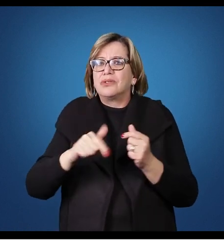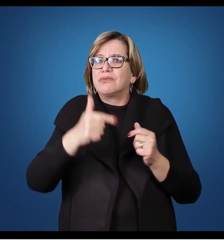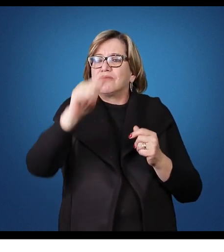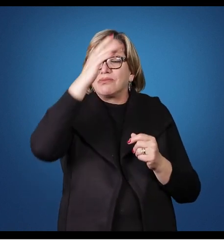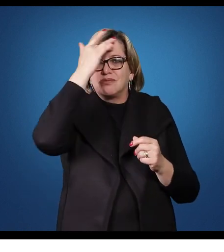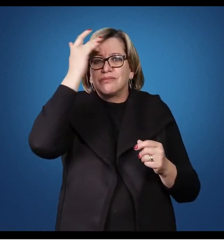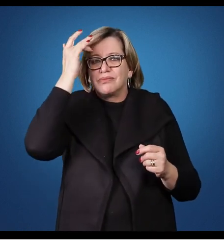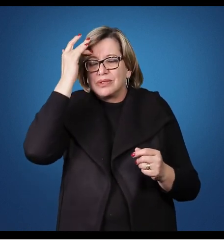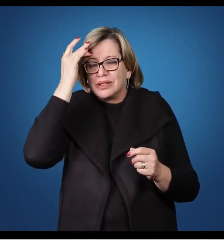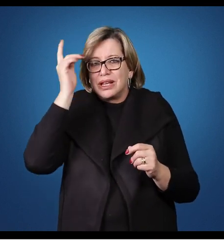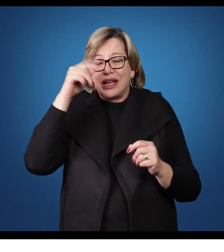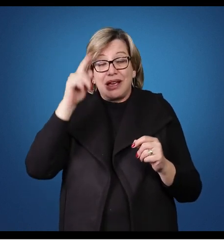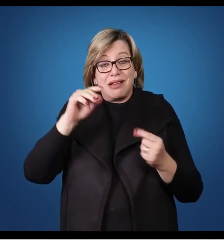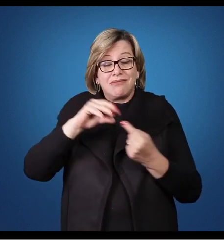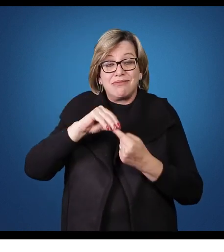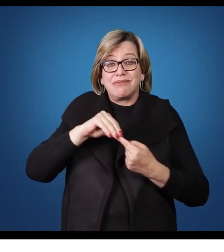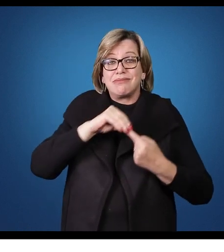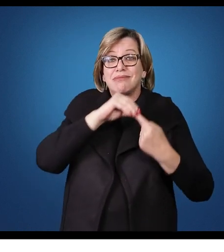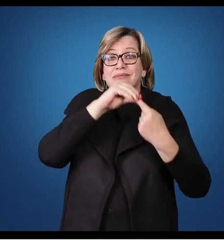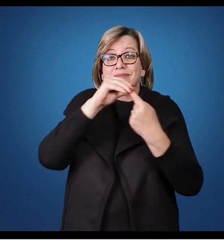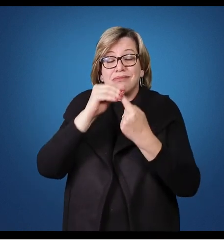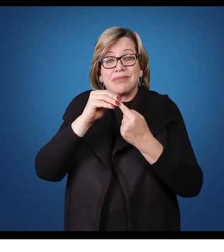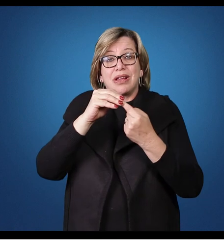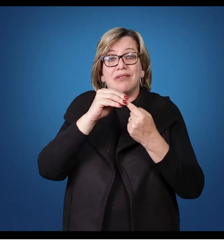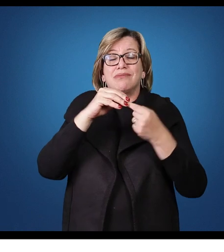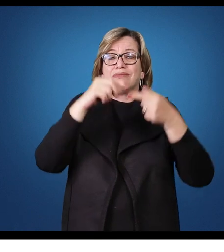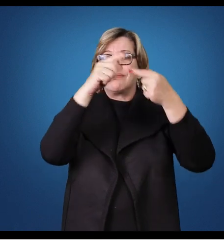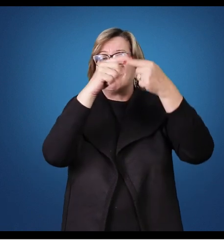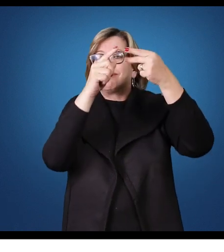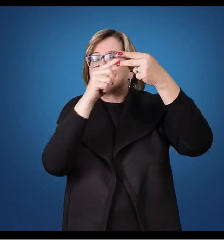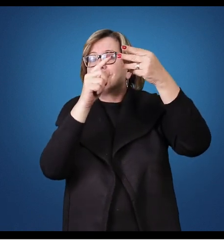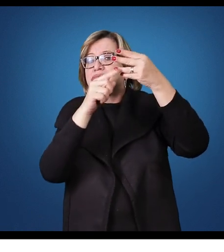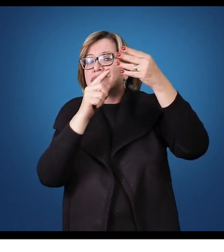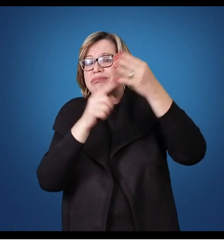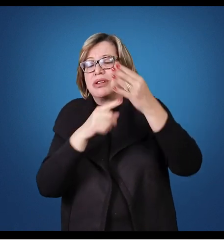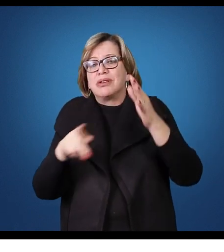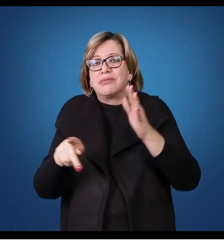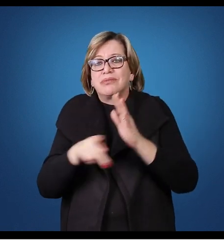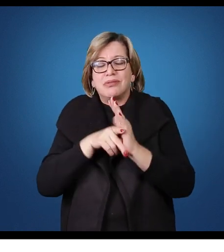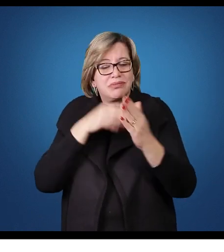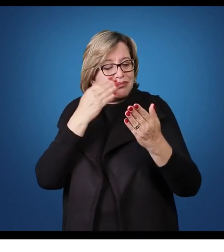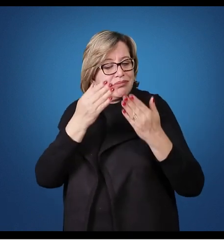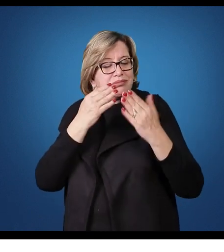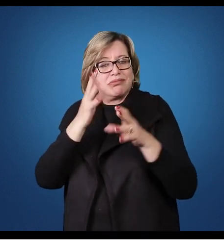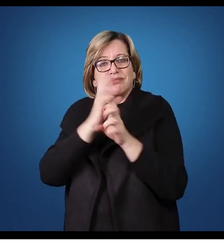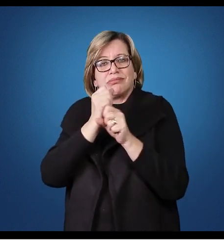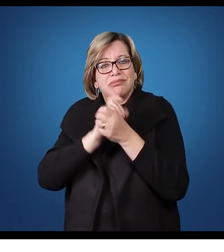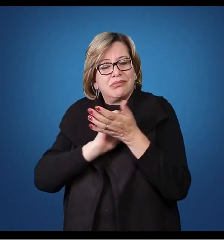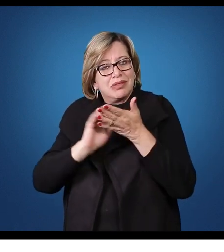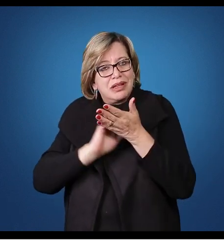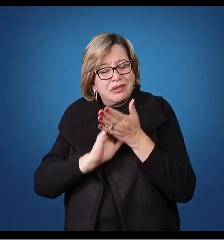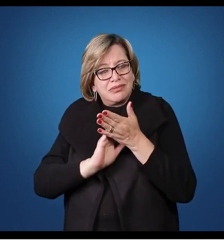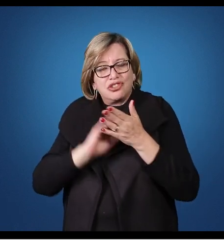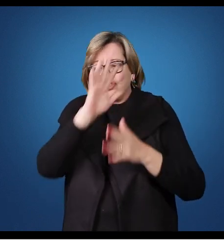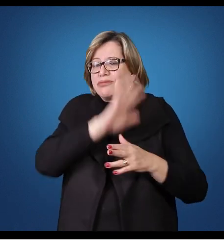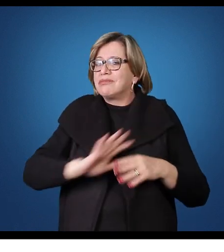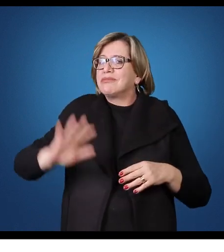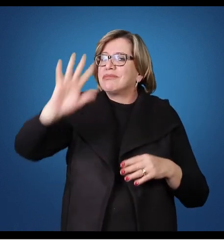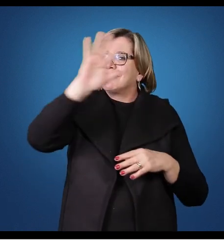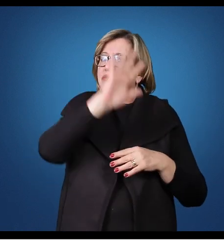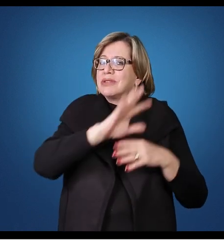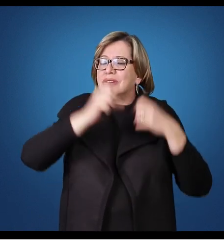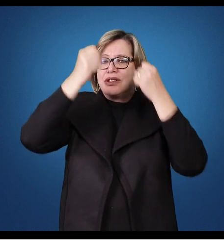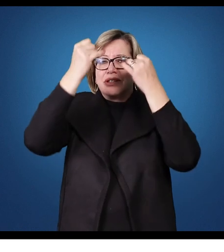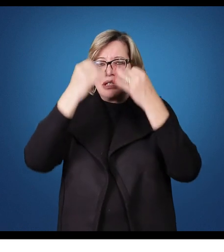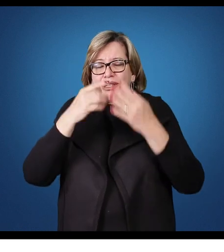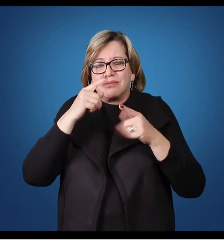os principais tópicos da análise da demonstração contábil, foram abordados de forma bem geral para dar